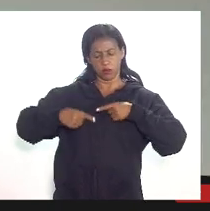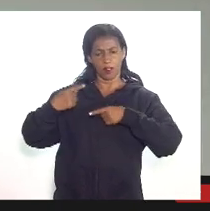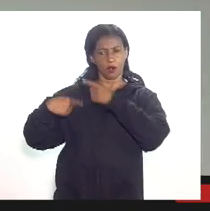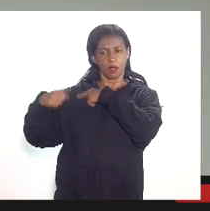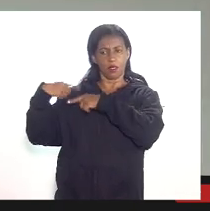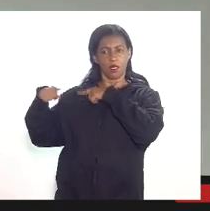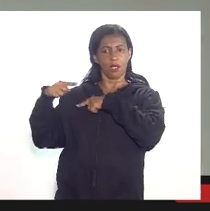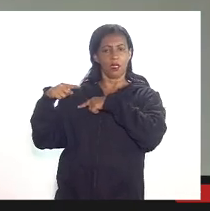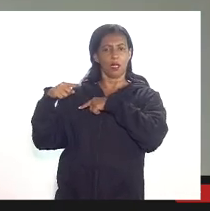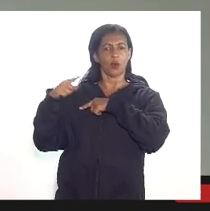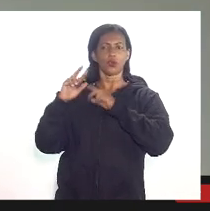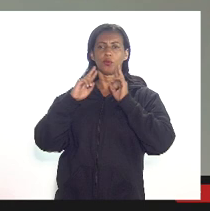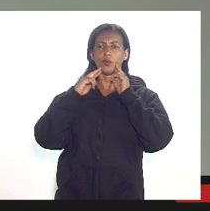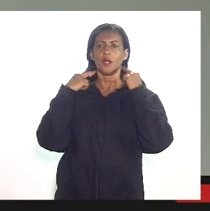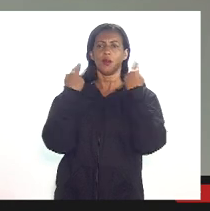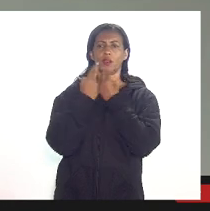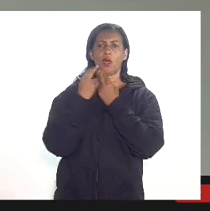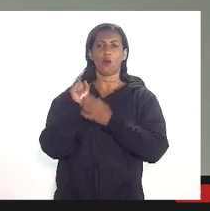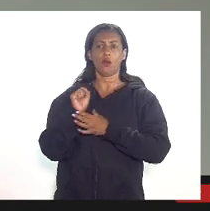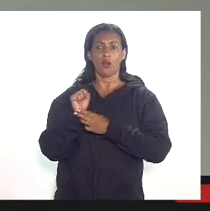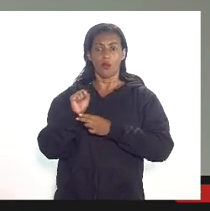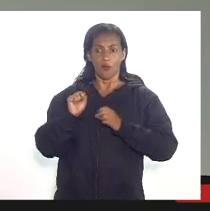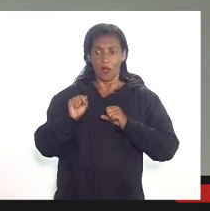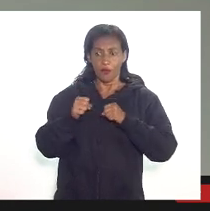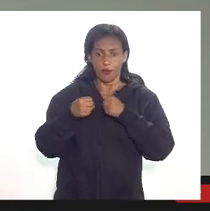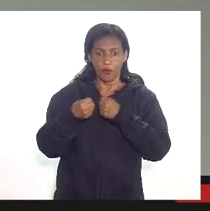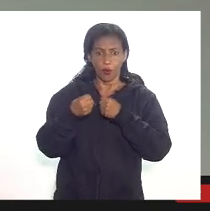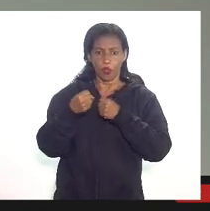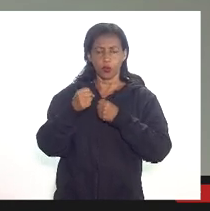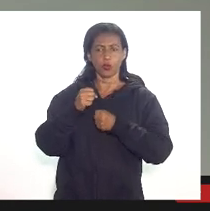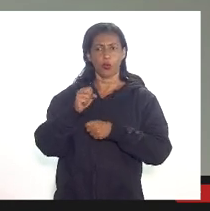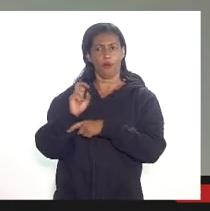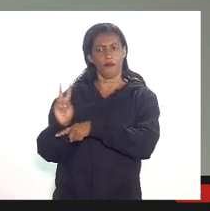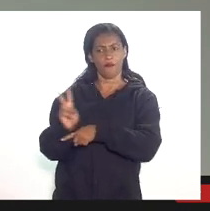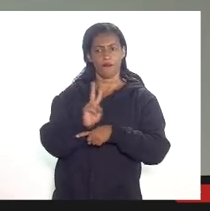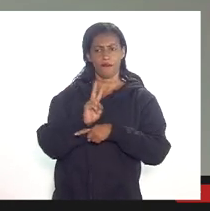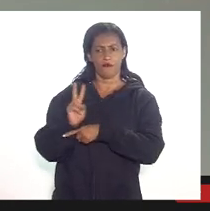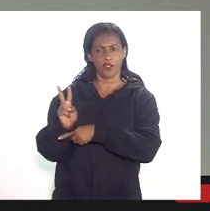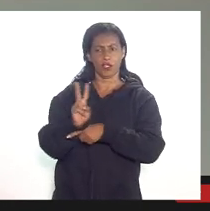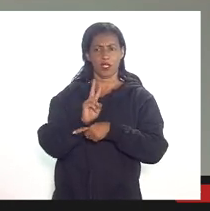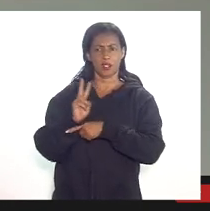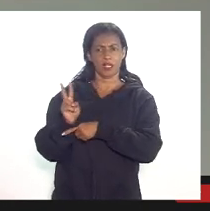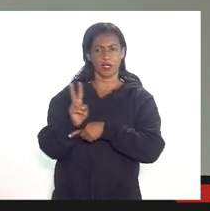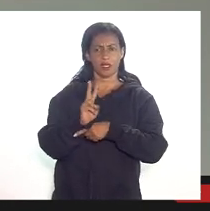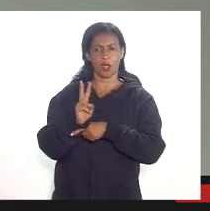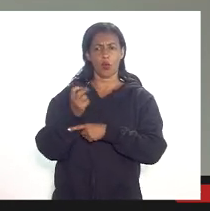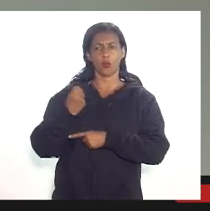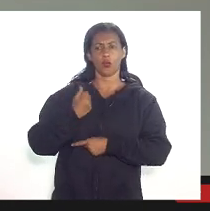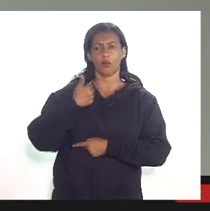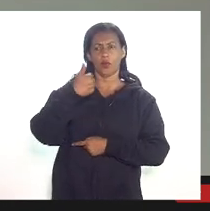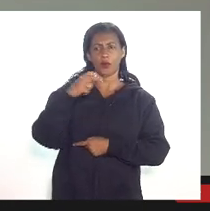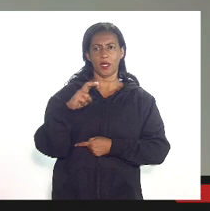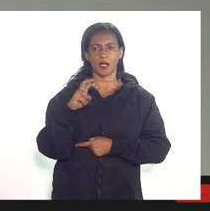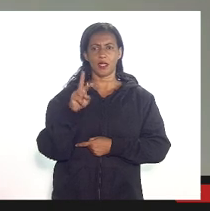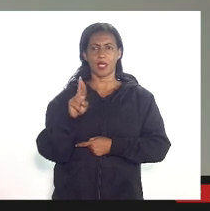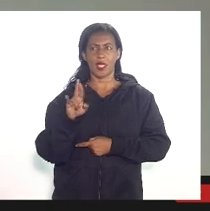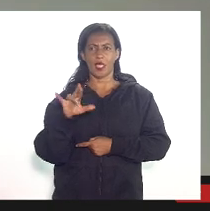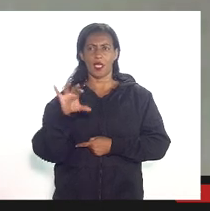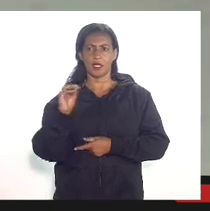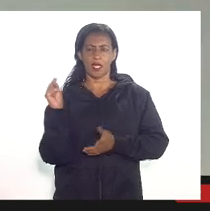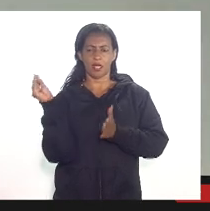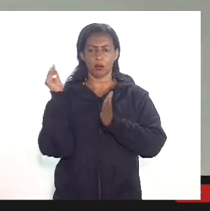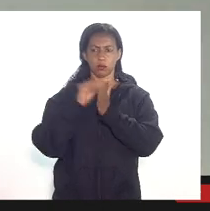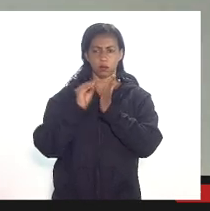reforço da equipe de fiscalização, especificamente da Auditoria Fiscal especializada número 15 de receitas não tributárias.